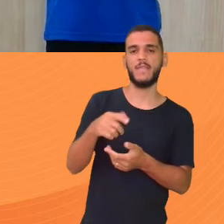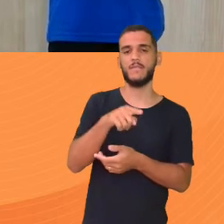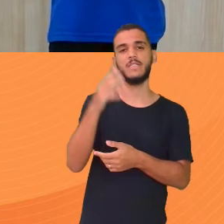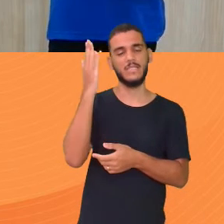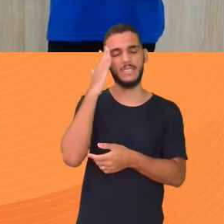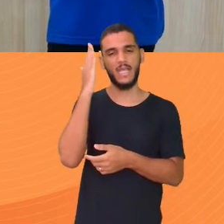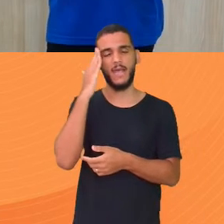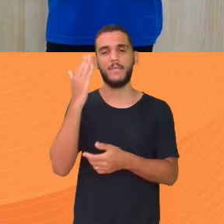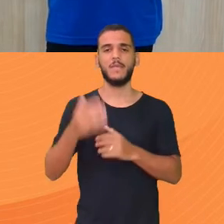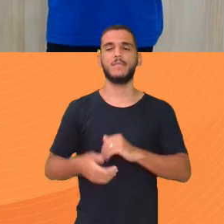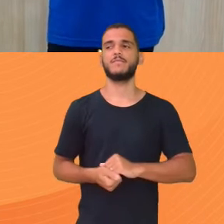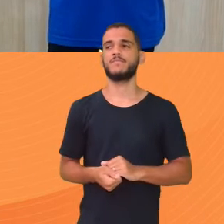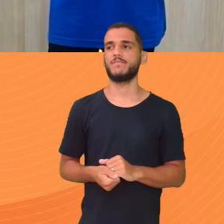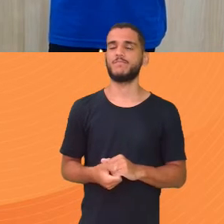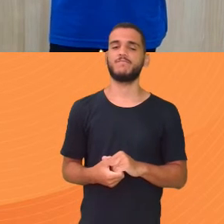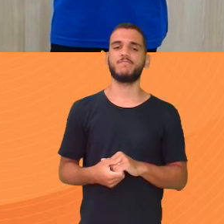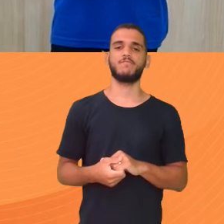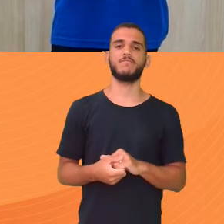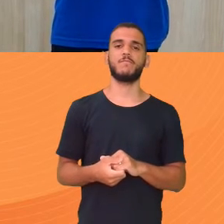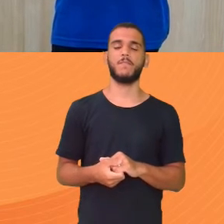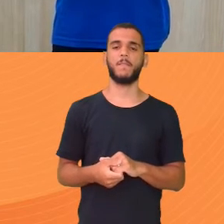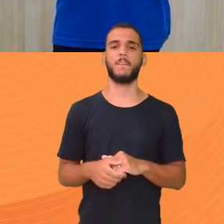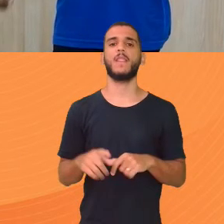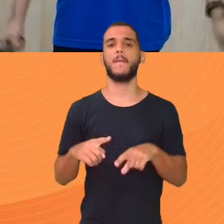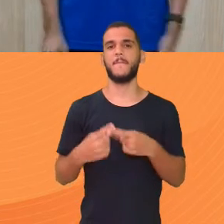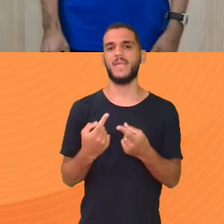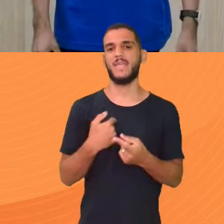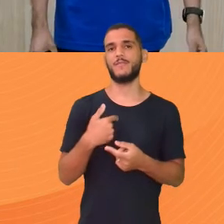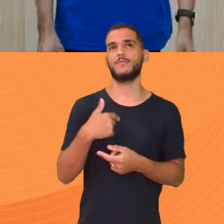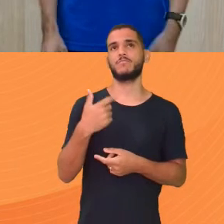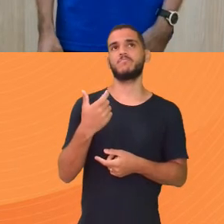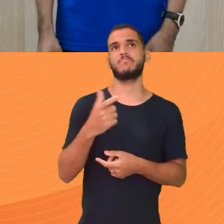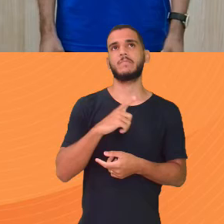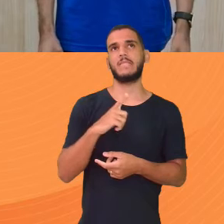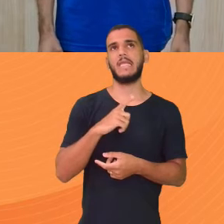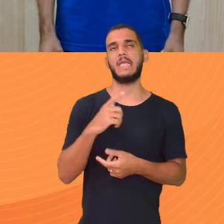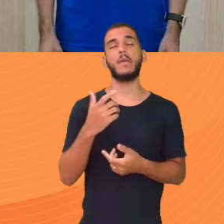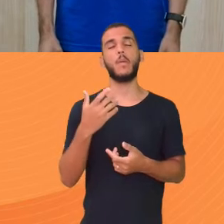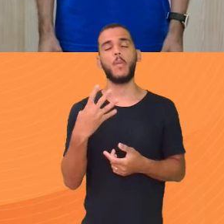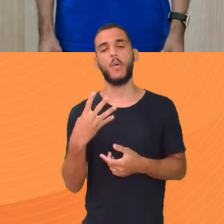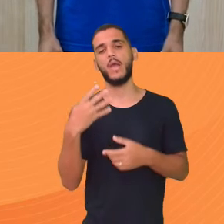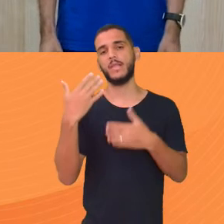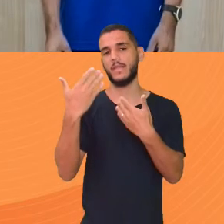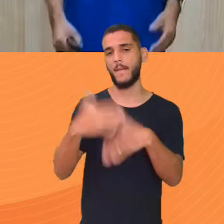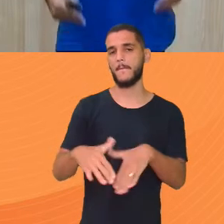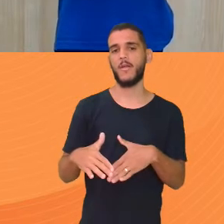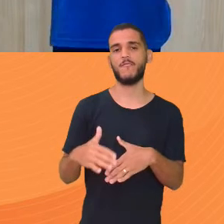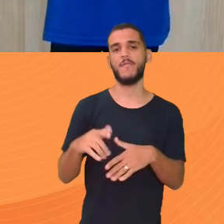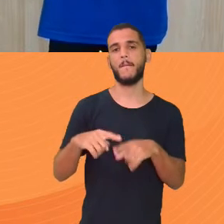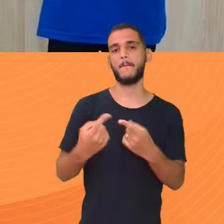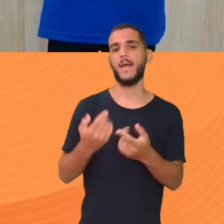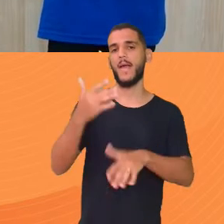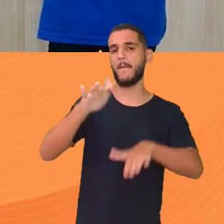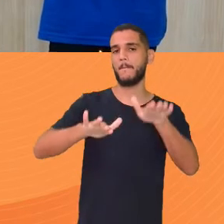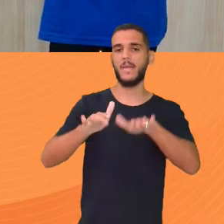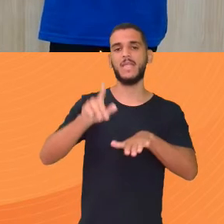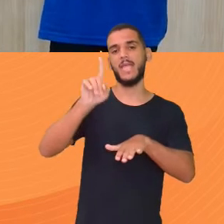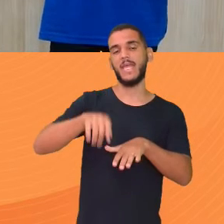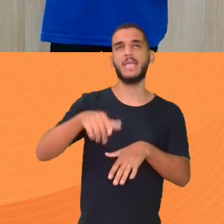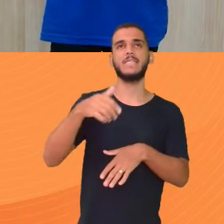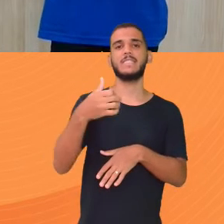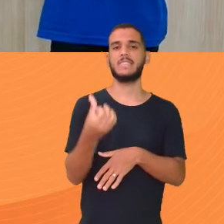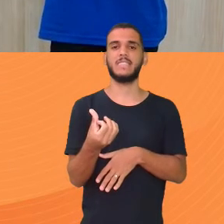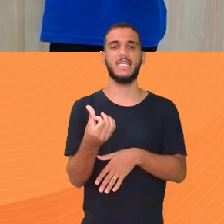A média é 6 Na minha escola, Ricardinho Mas eu tirei 4 Na prova Misericórdia Eu tenho que tirar quanto Na outra prova